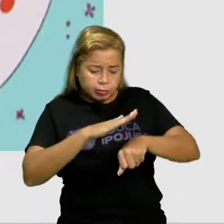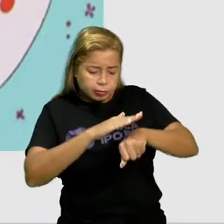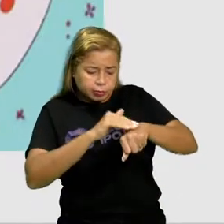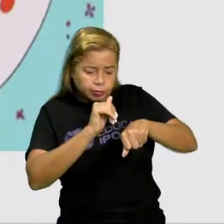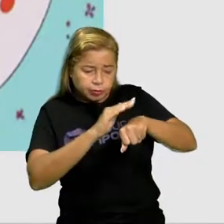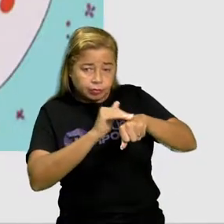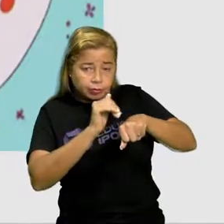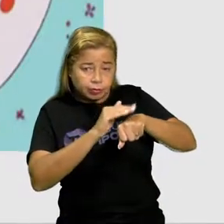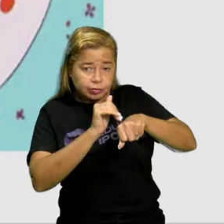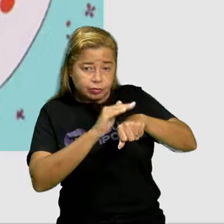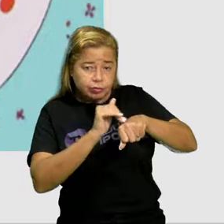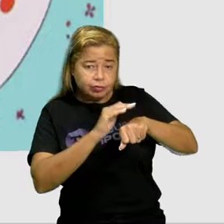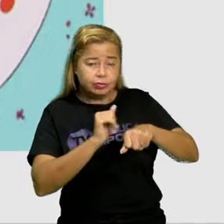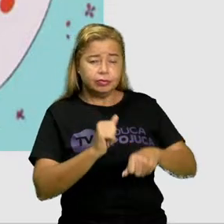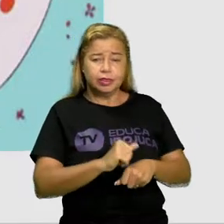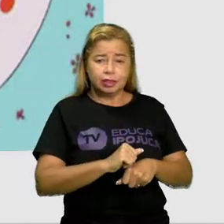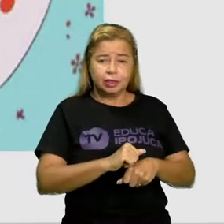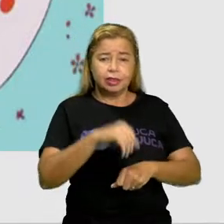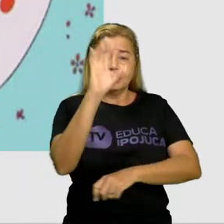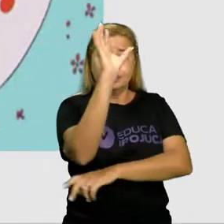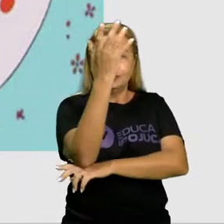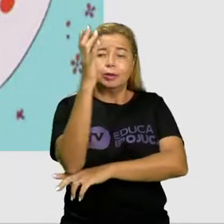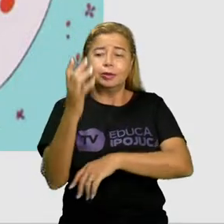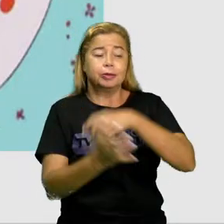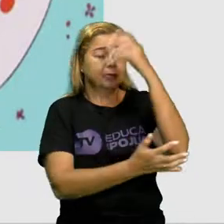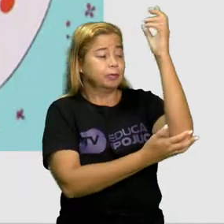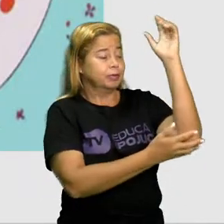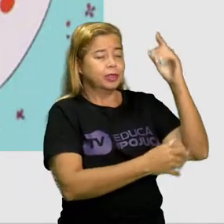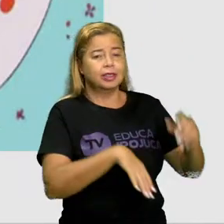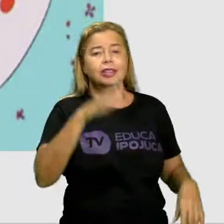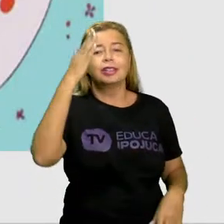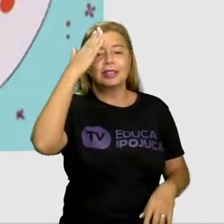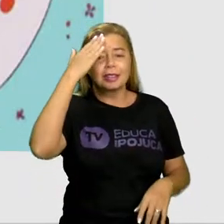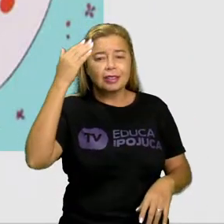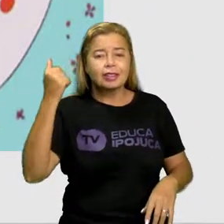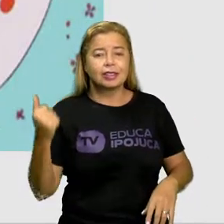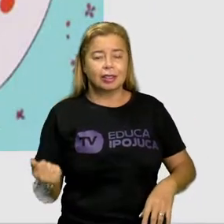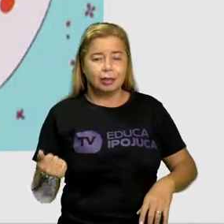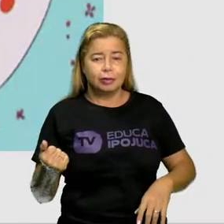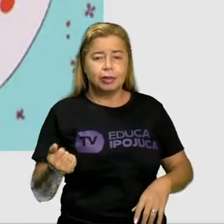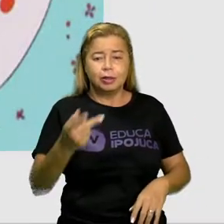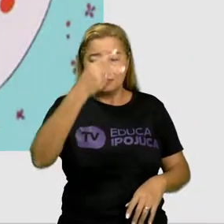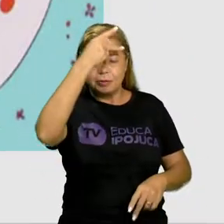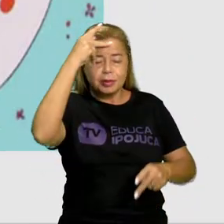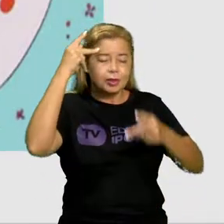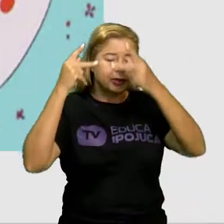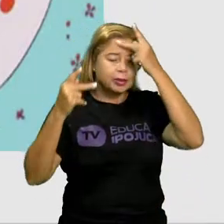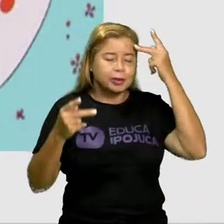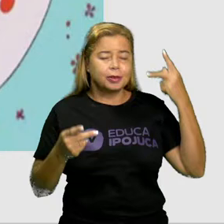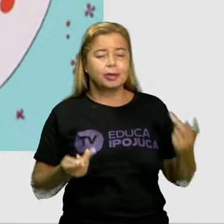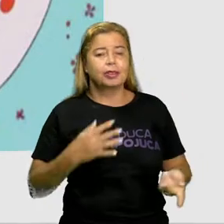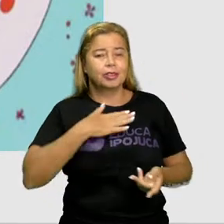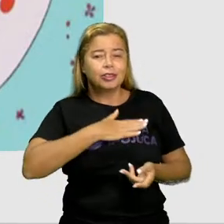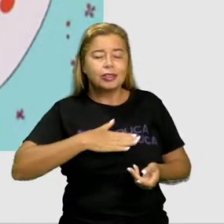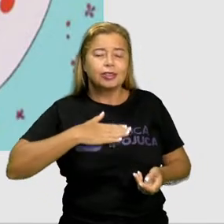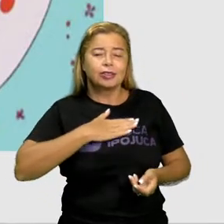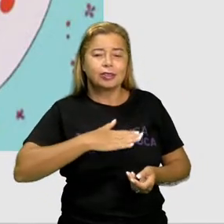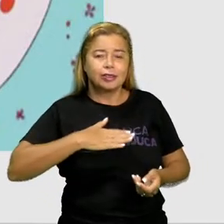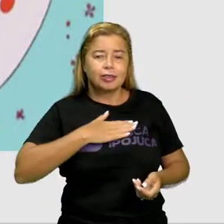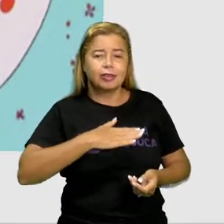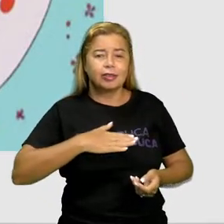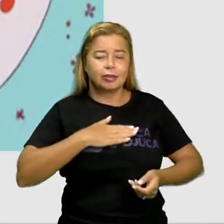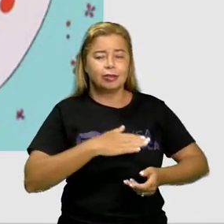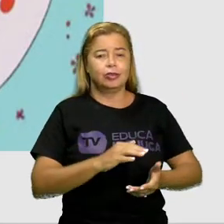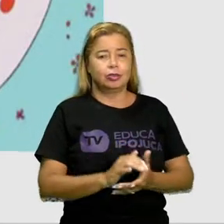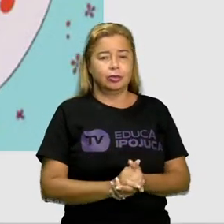as plantas entendem. Todos os seres compreendem. Não se